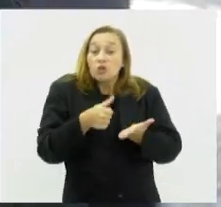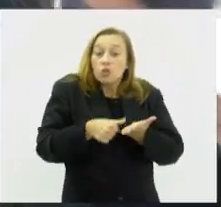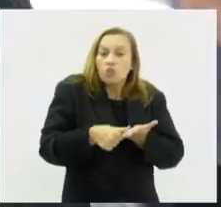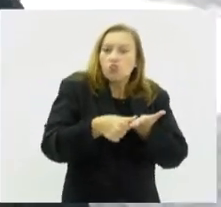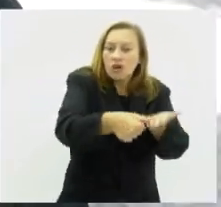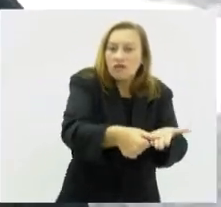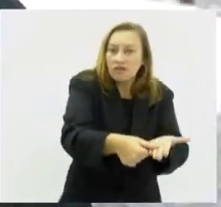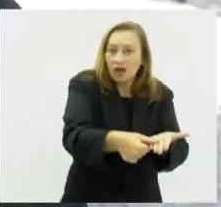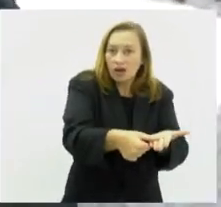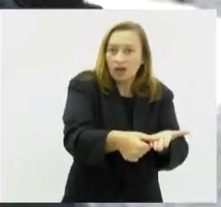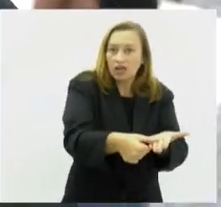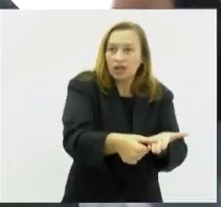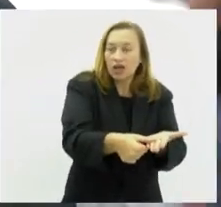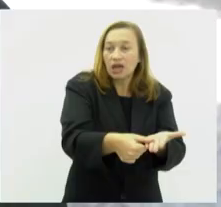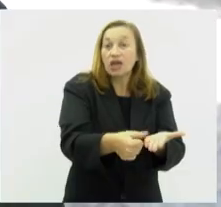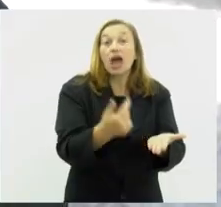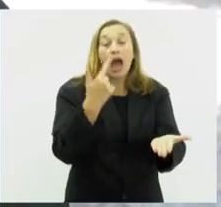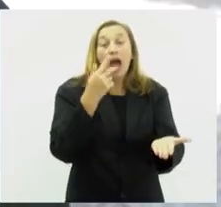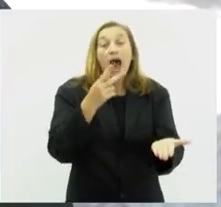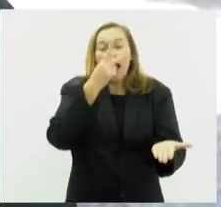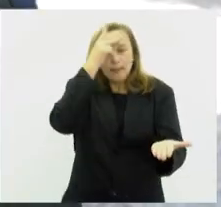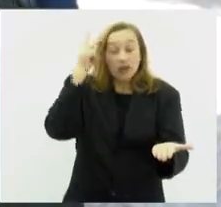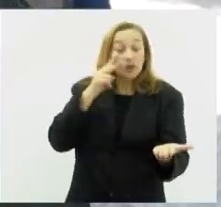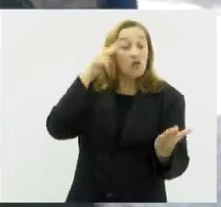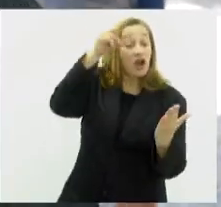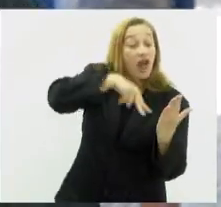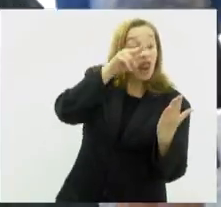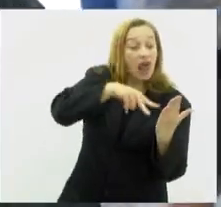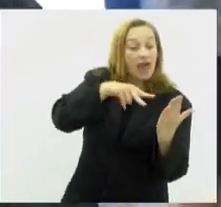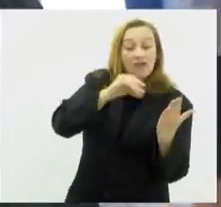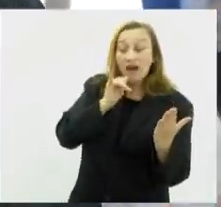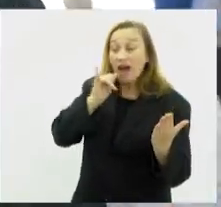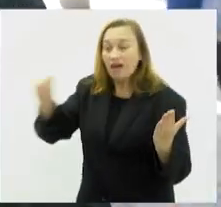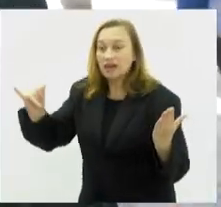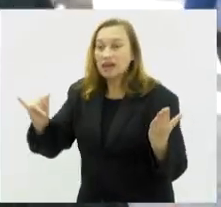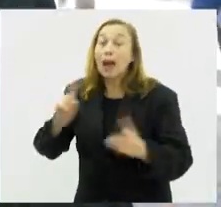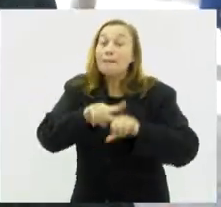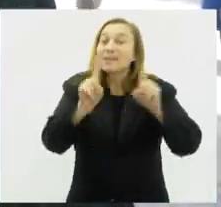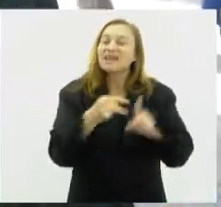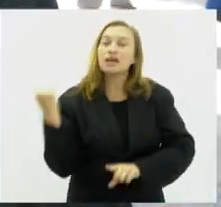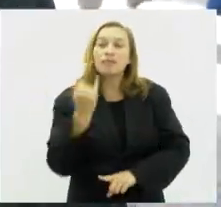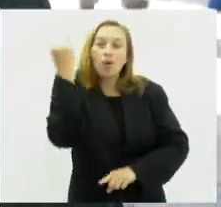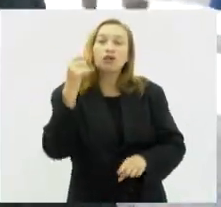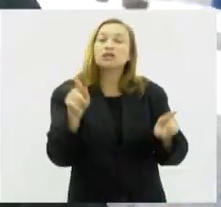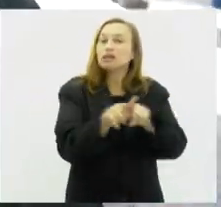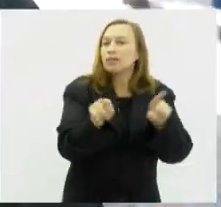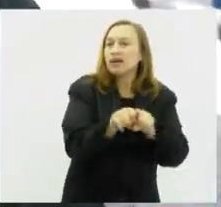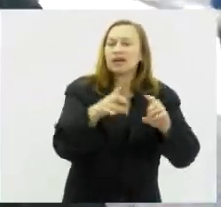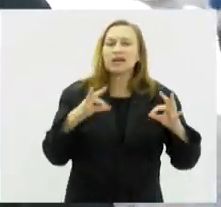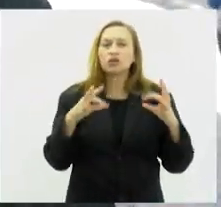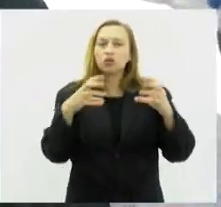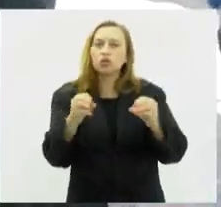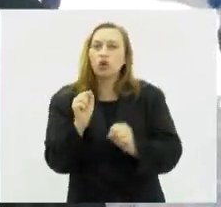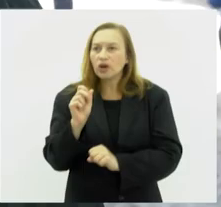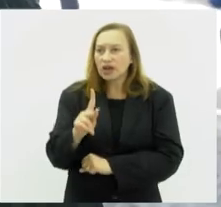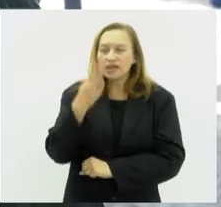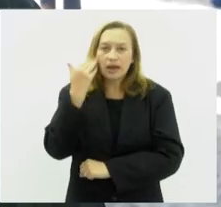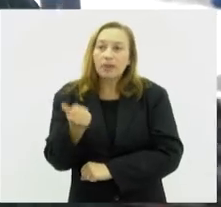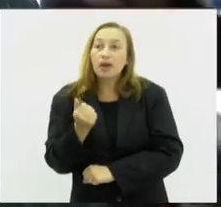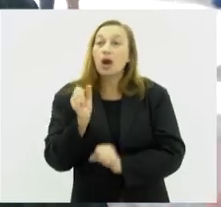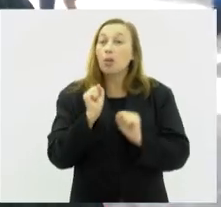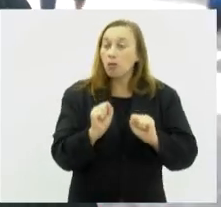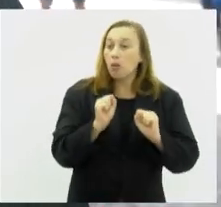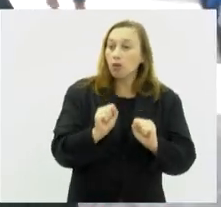e vai dar uma chance para a pessoa entrar em contato. Mas é importante também, só para saber se está tudo ok no seu benefício, pode atrar em